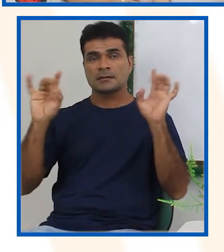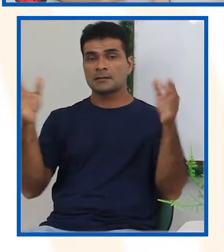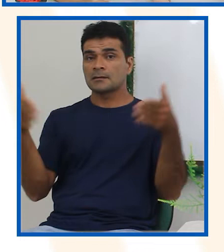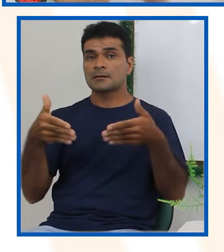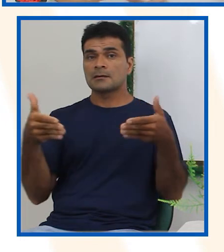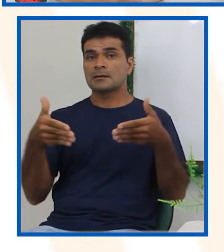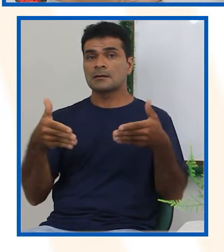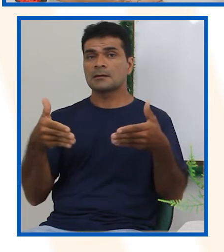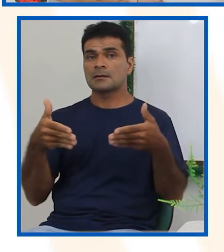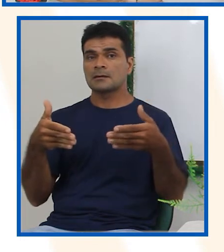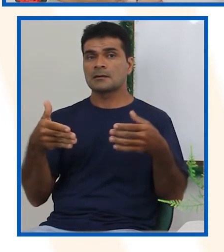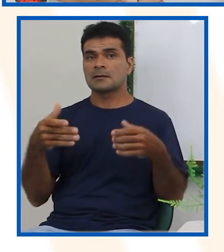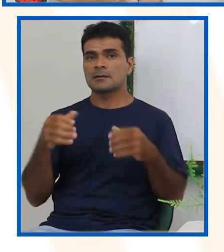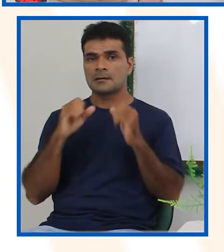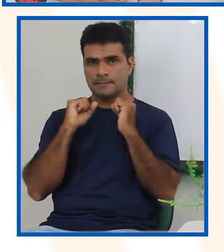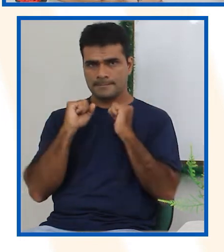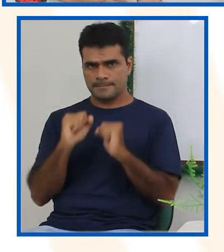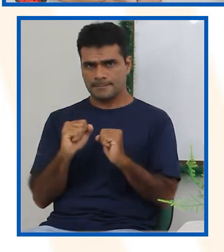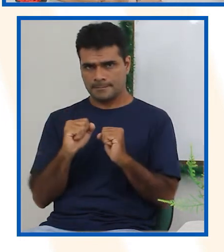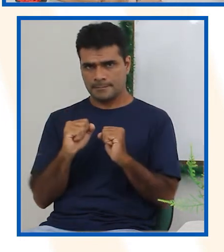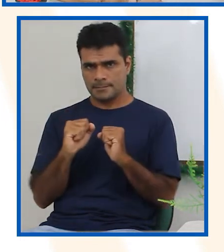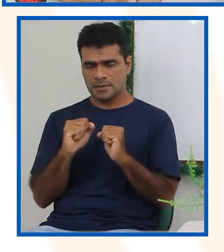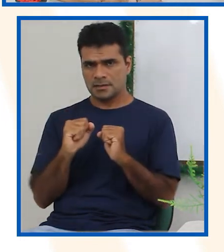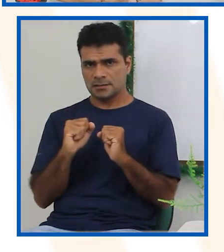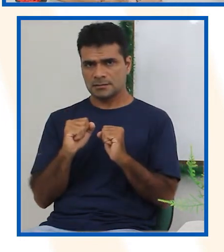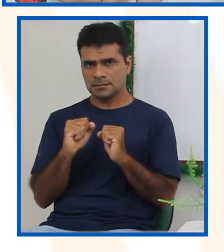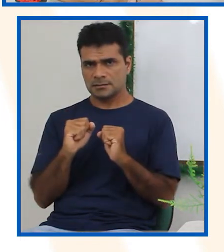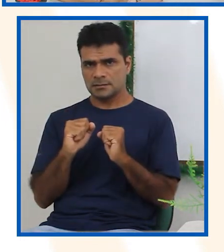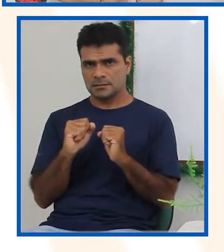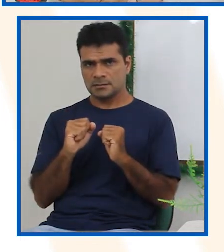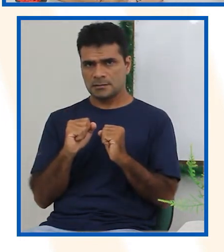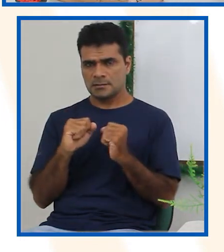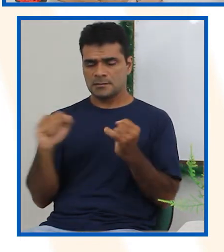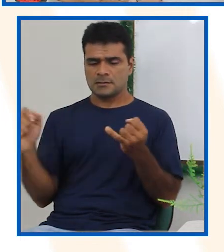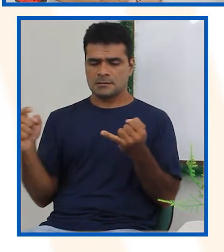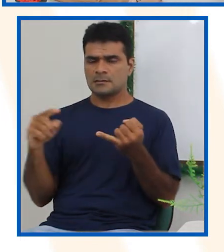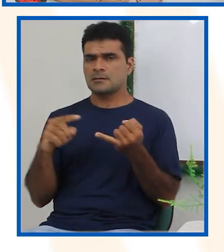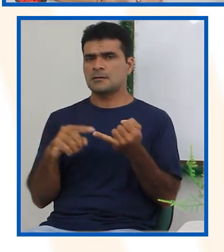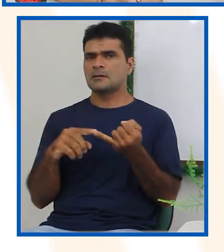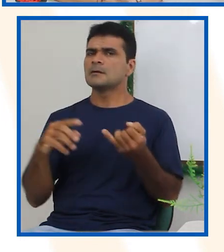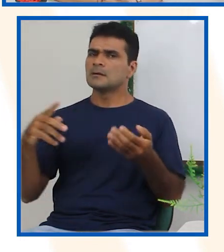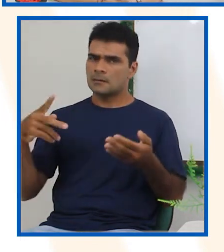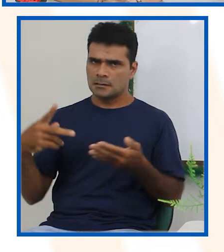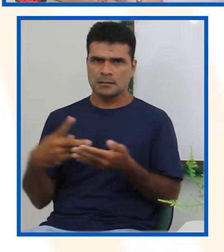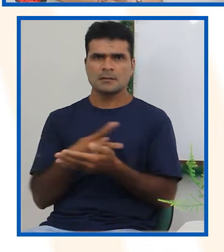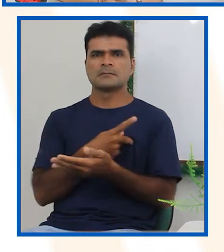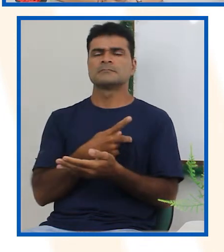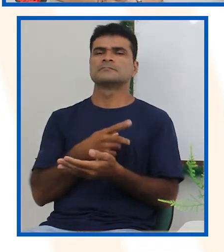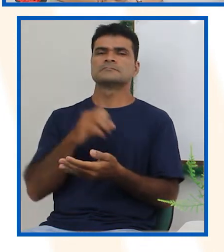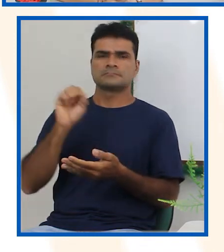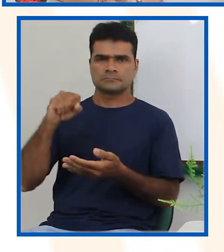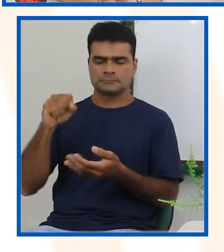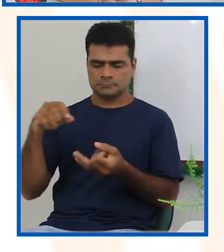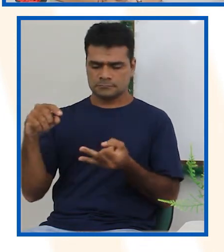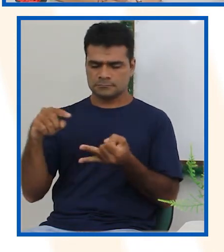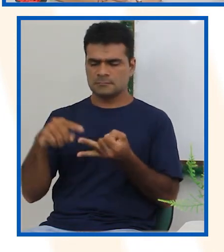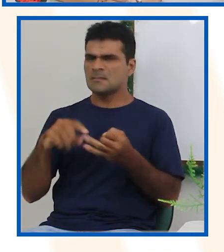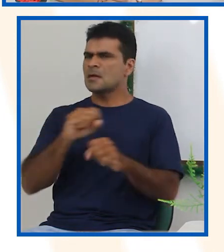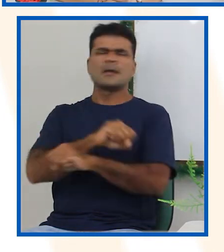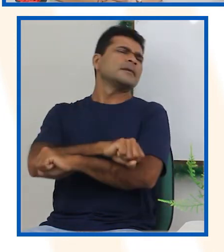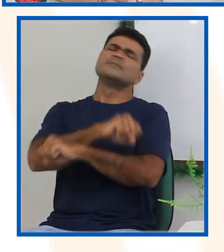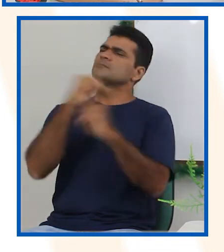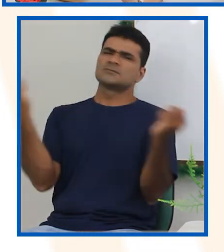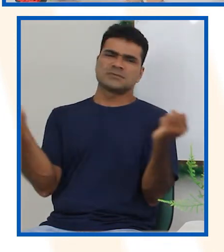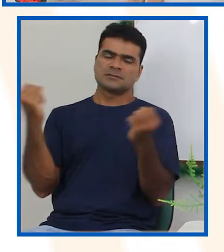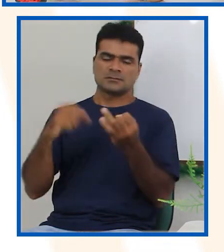Qual é a chance de você comer a sua comida preferida hoje? Acontecerá com certeza? É impossível